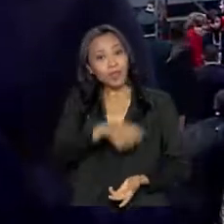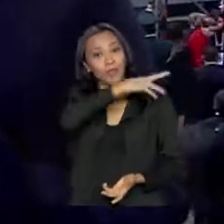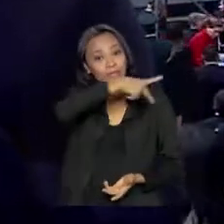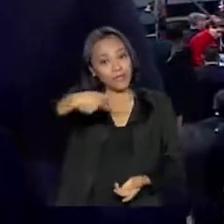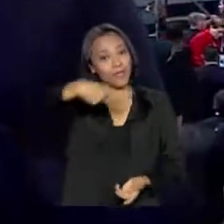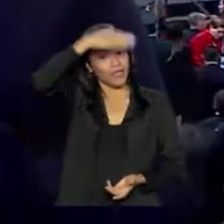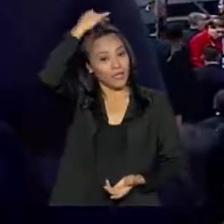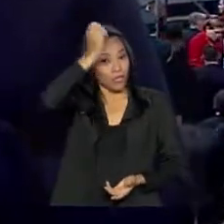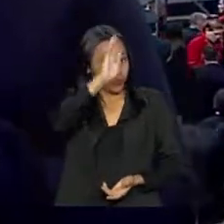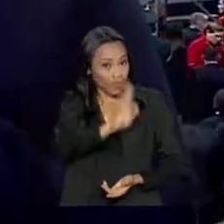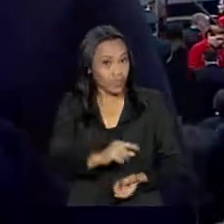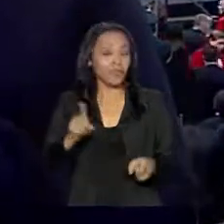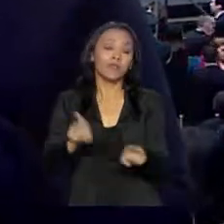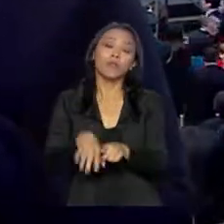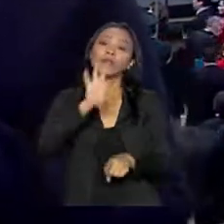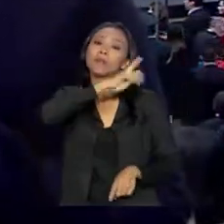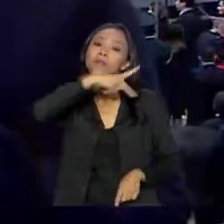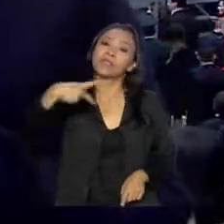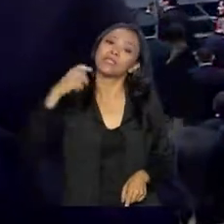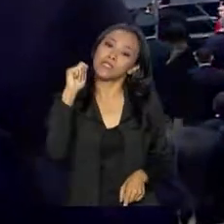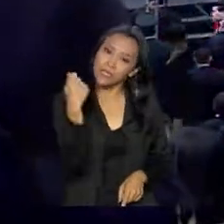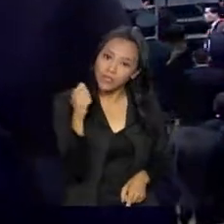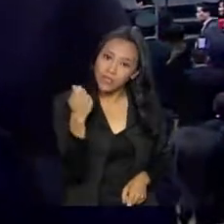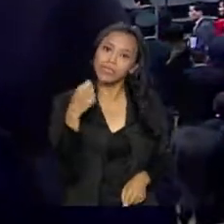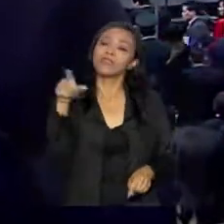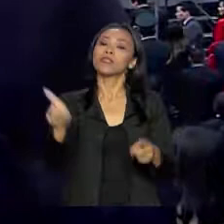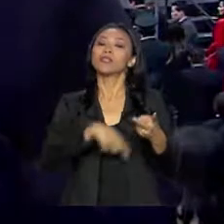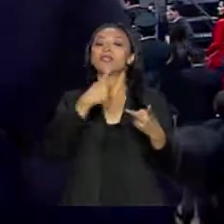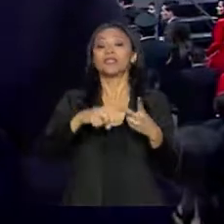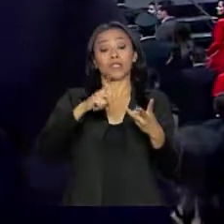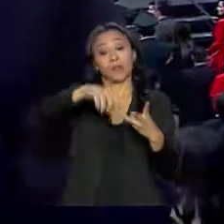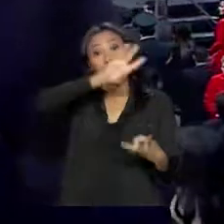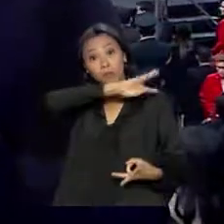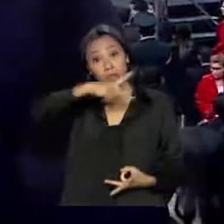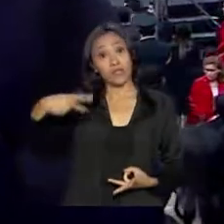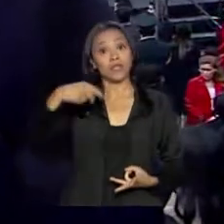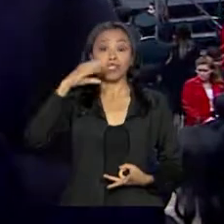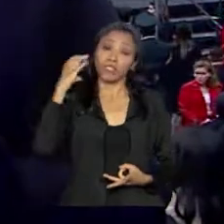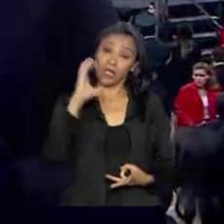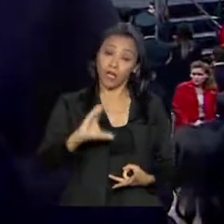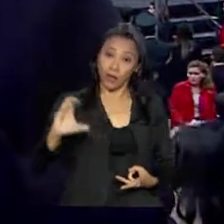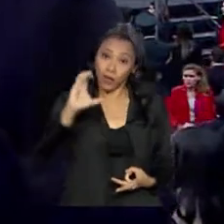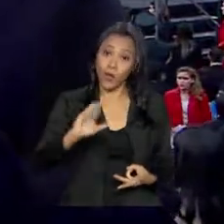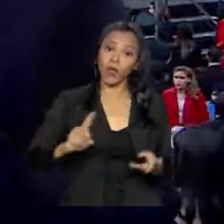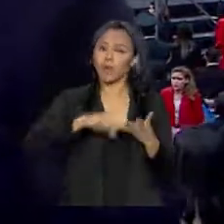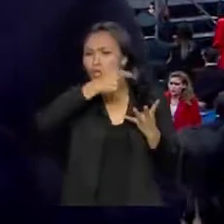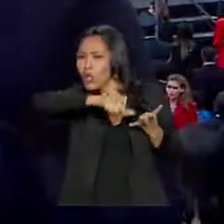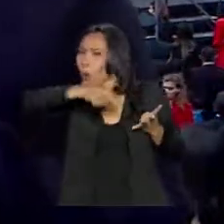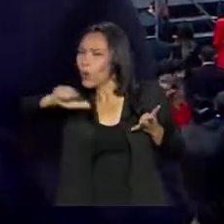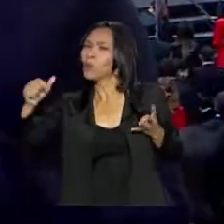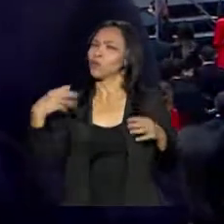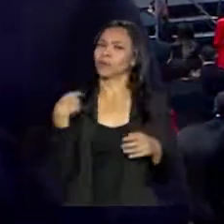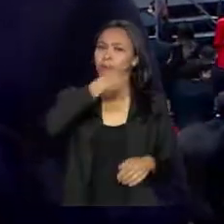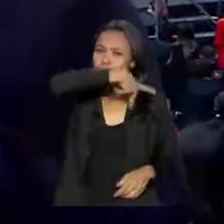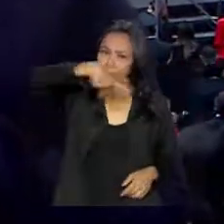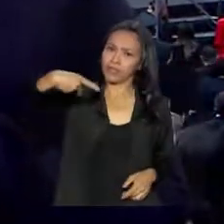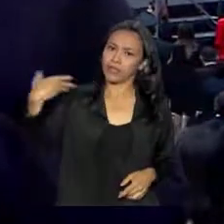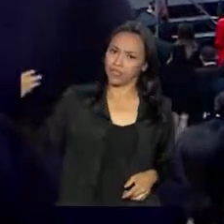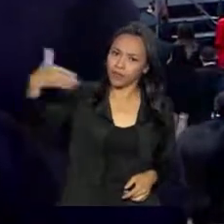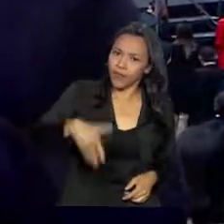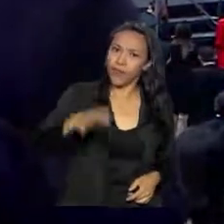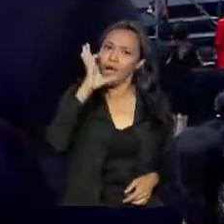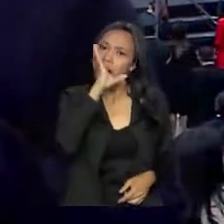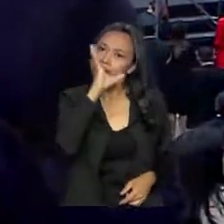também o presidente da Argentina, Maurício Macri, assim como o presidente da Colômbia, Ivan Tuque e outros presidentes que vieram assistir a essa